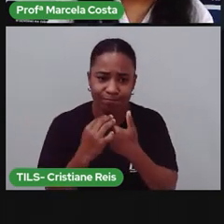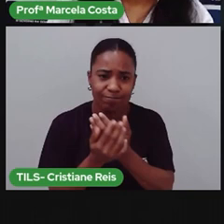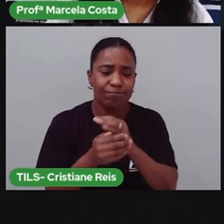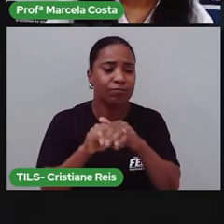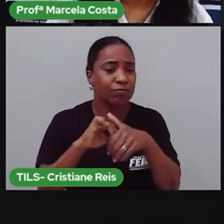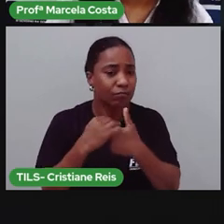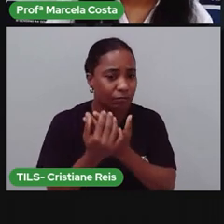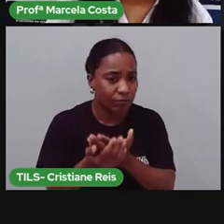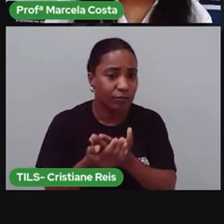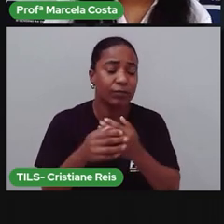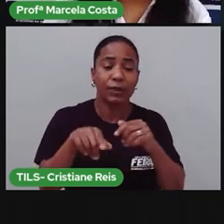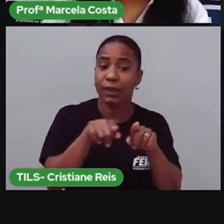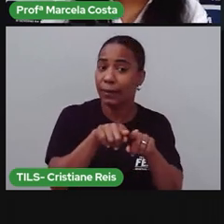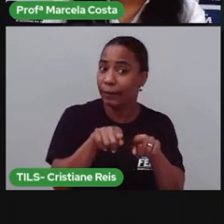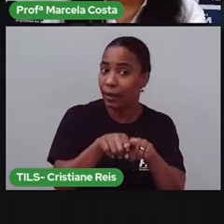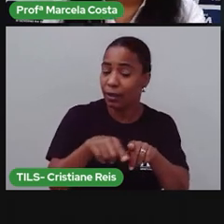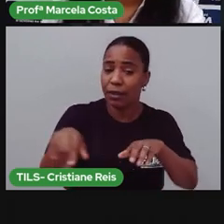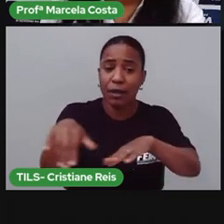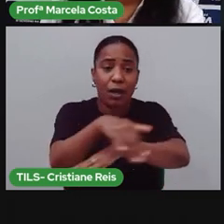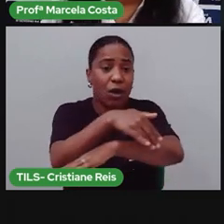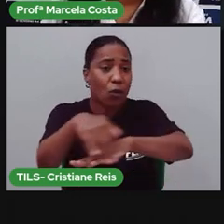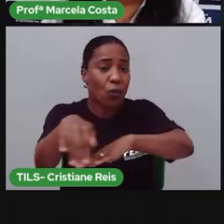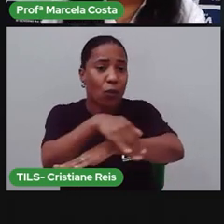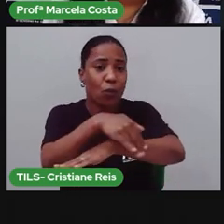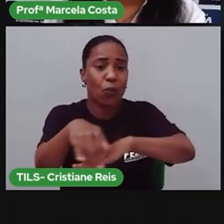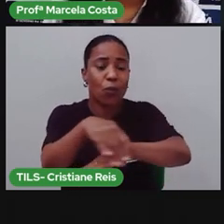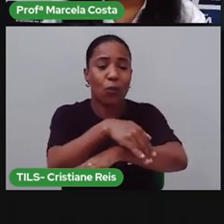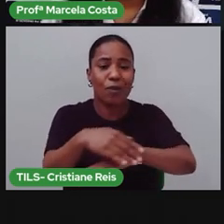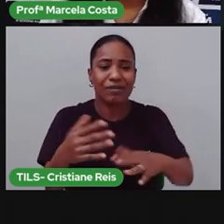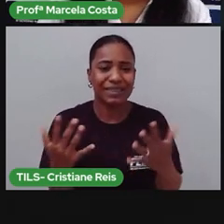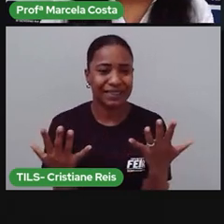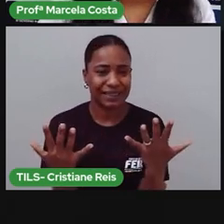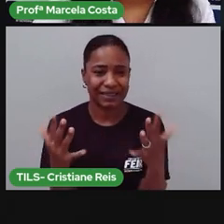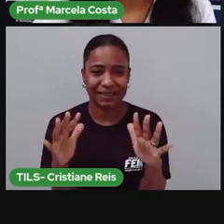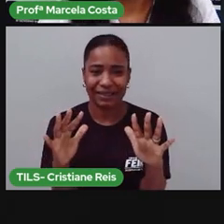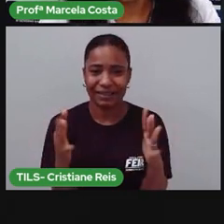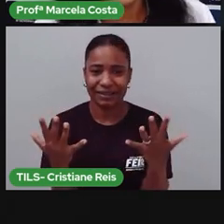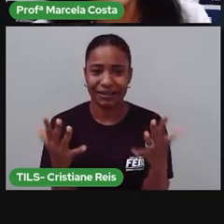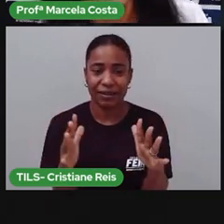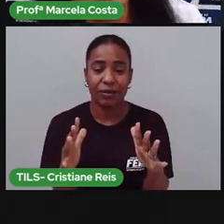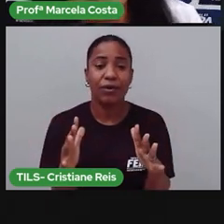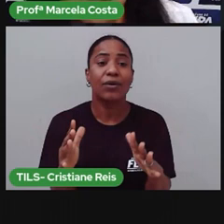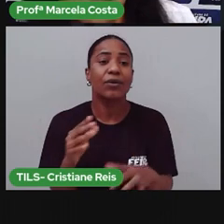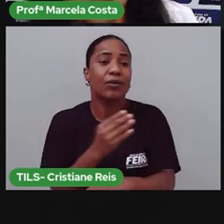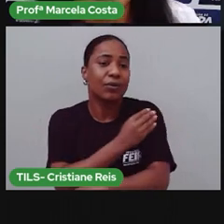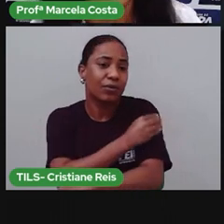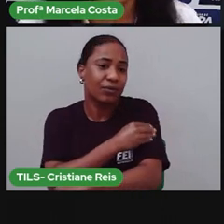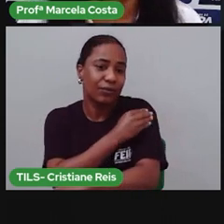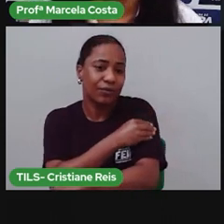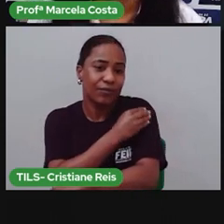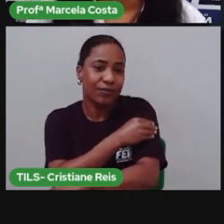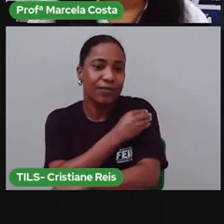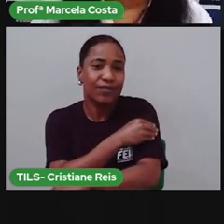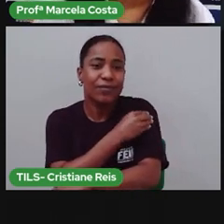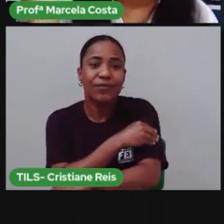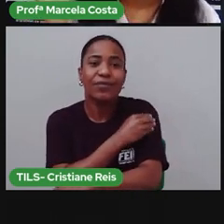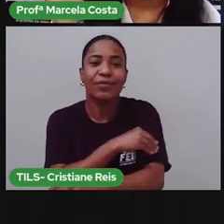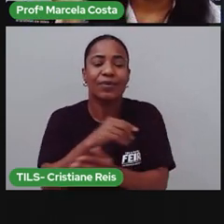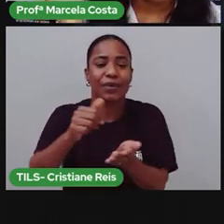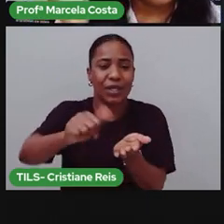quando a gente tá na rua, que não tem como lavar a mão, a gente usa o